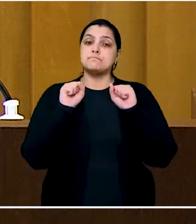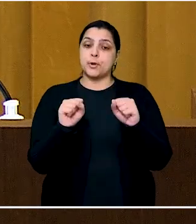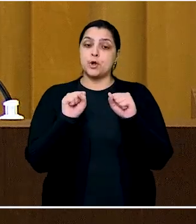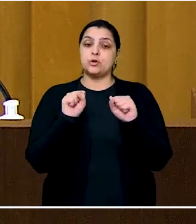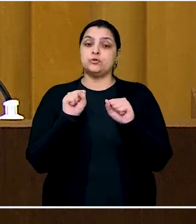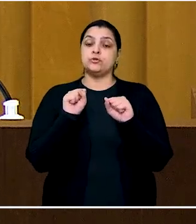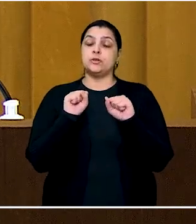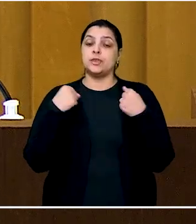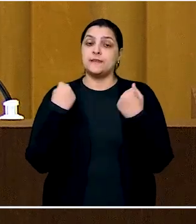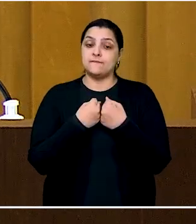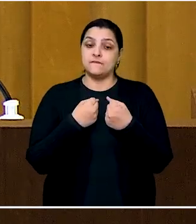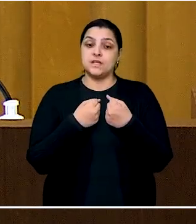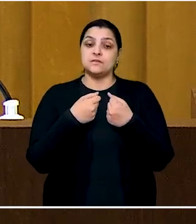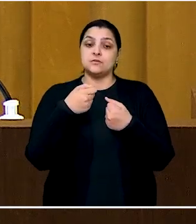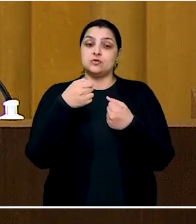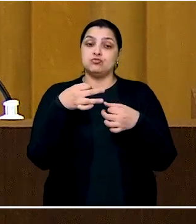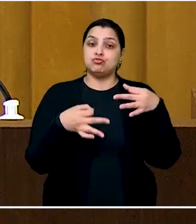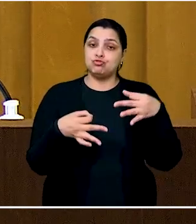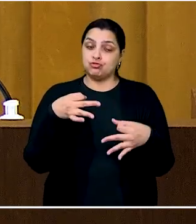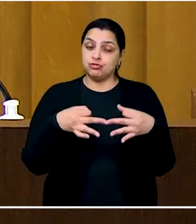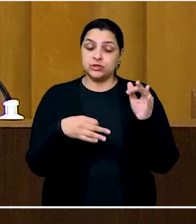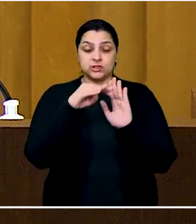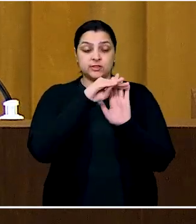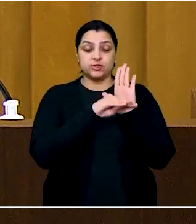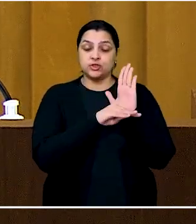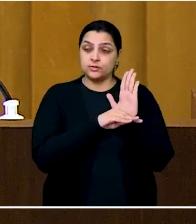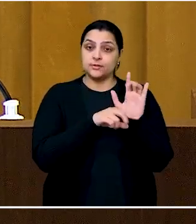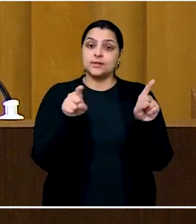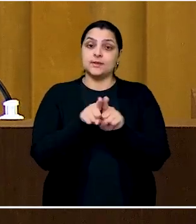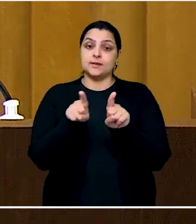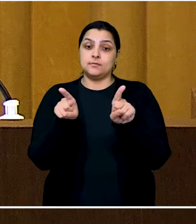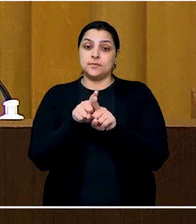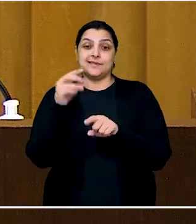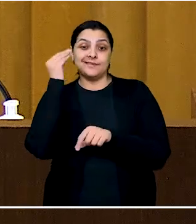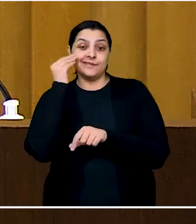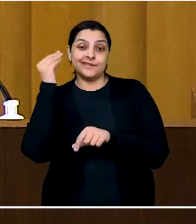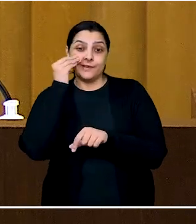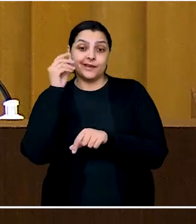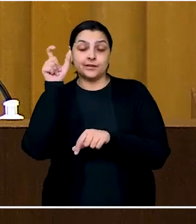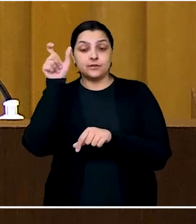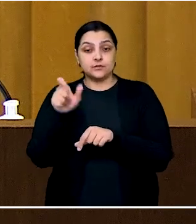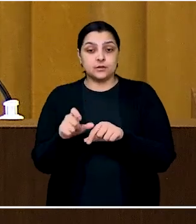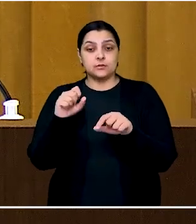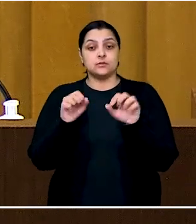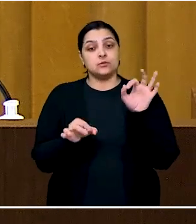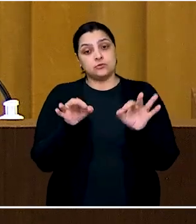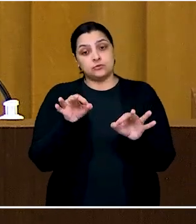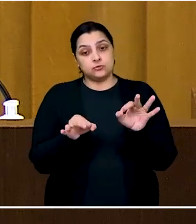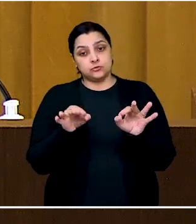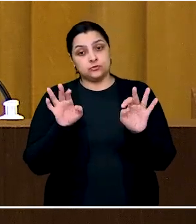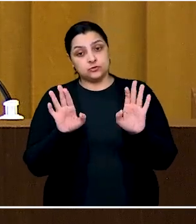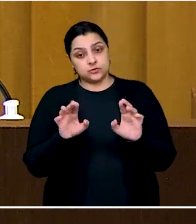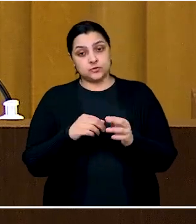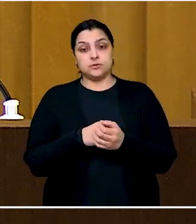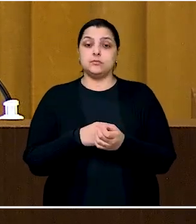de defesa da ordem jurídica, e, sobretudo, quando se trata de ato atentatório, dignidade da justiça.